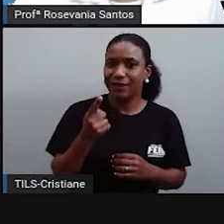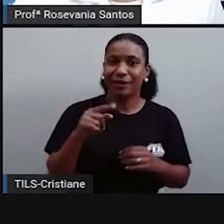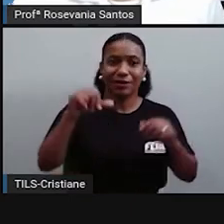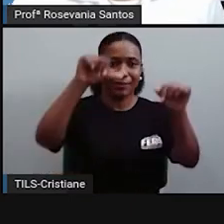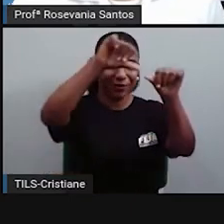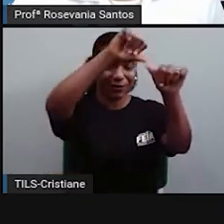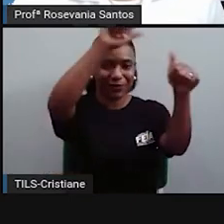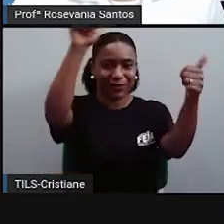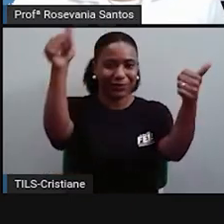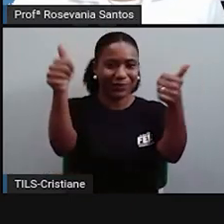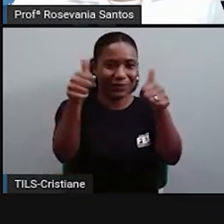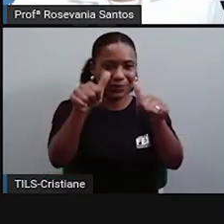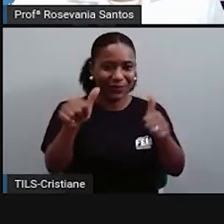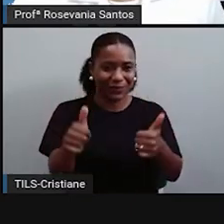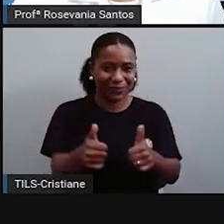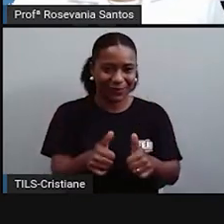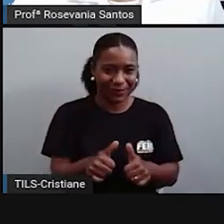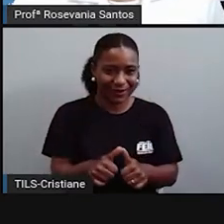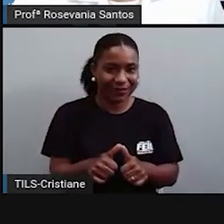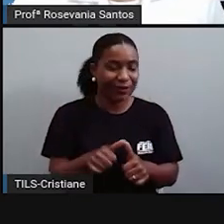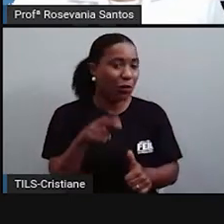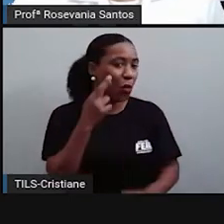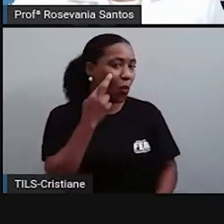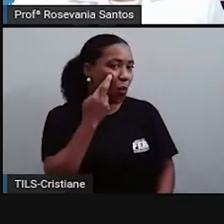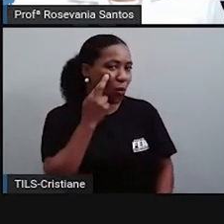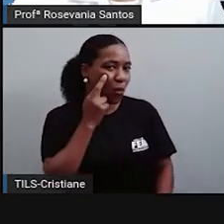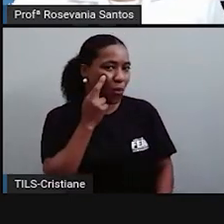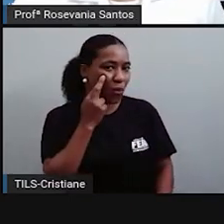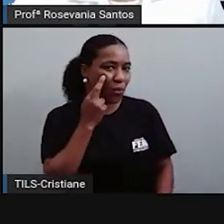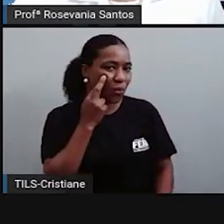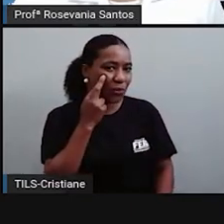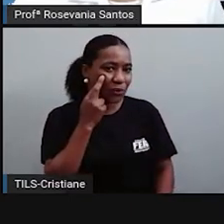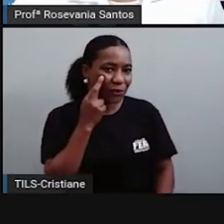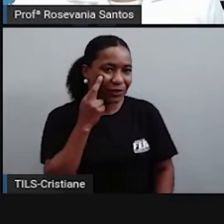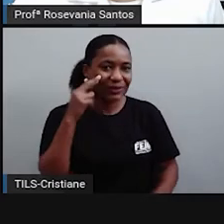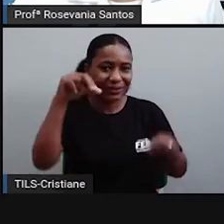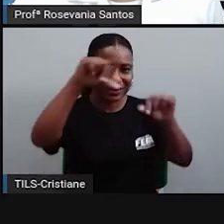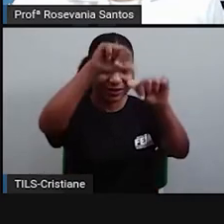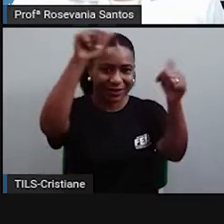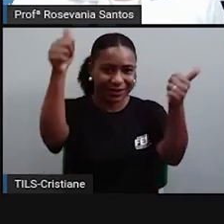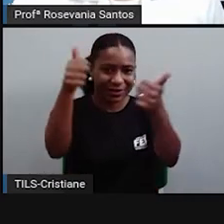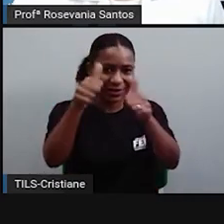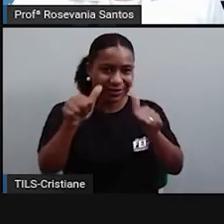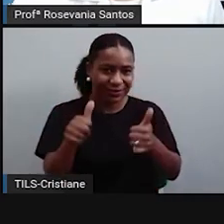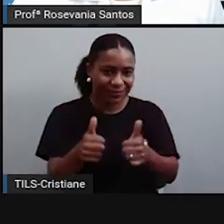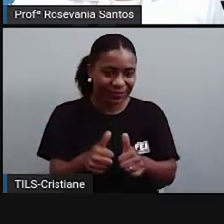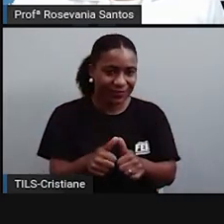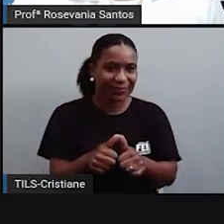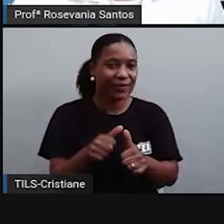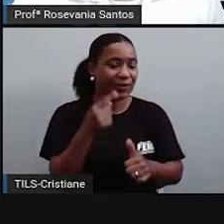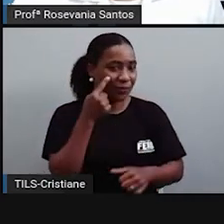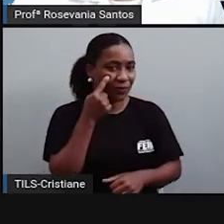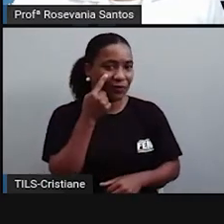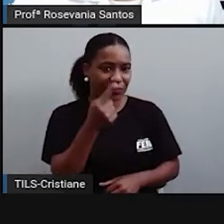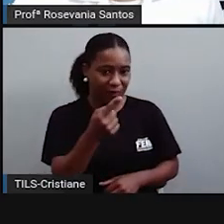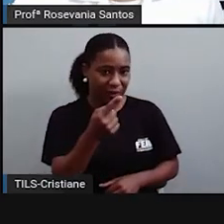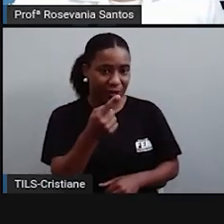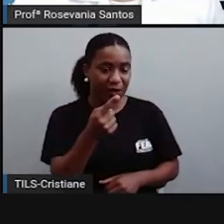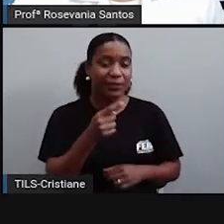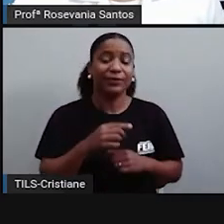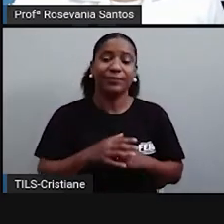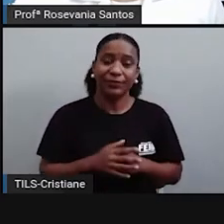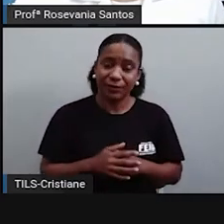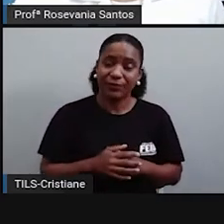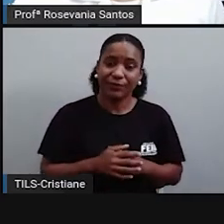esse aqui, da linha rosinha aí. Ele sabe que tem uma diferença, tem do lado, né, tem a incorporação desse